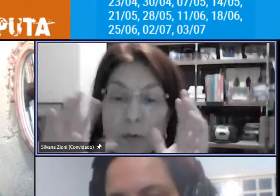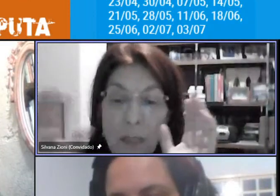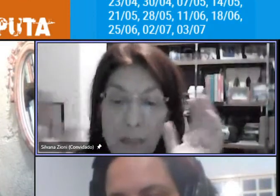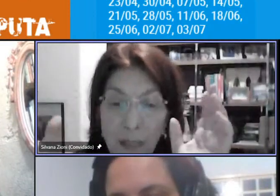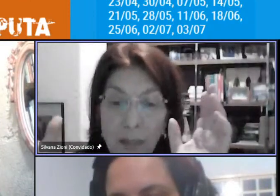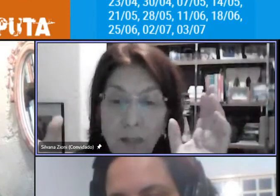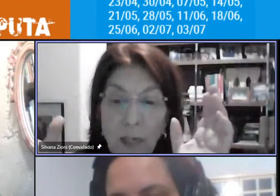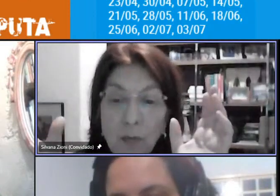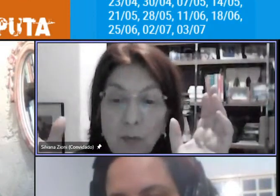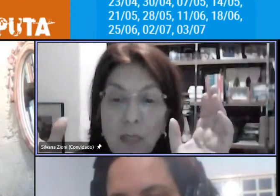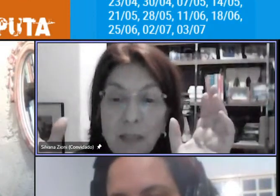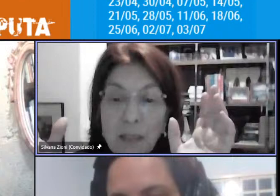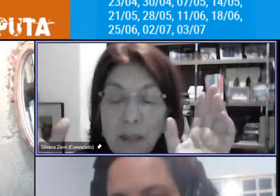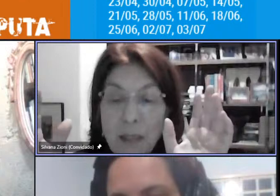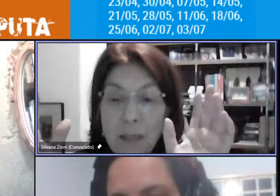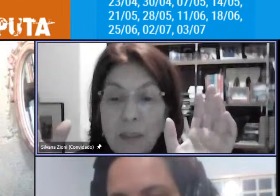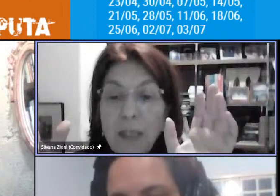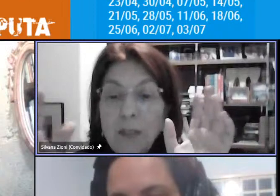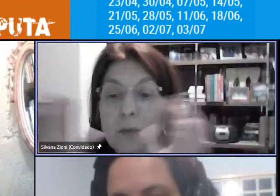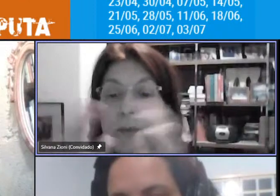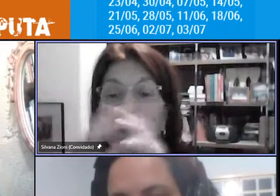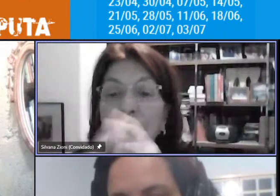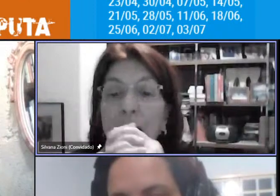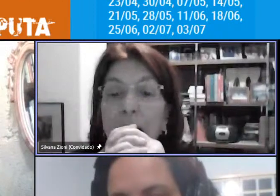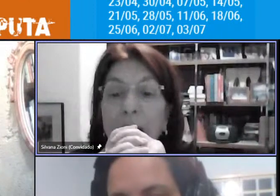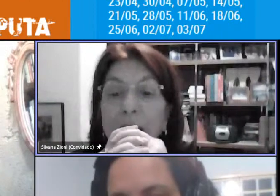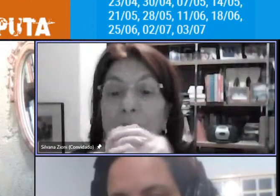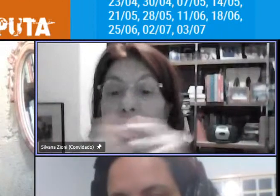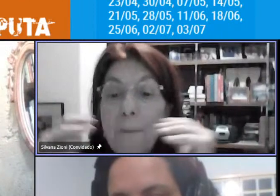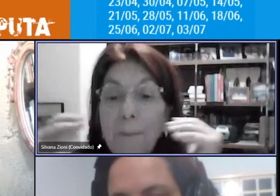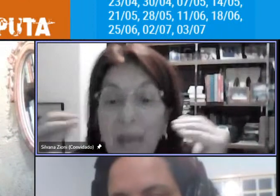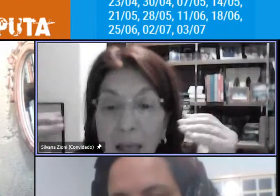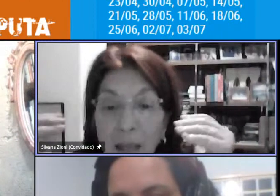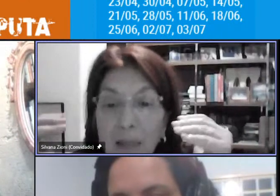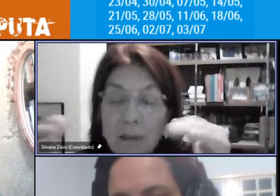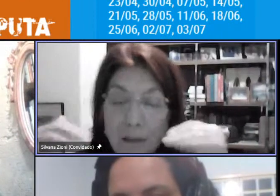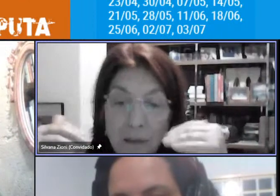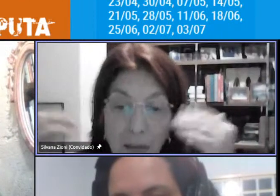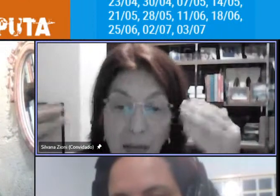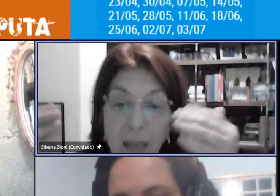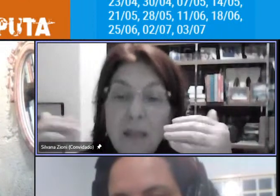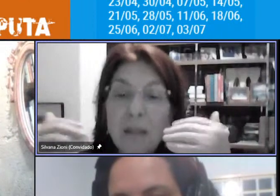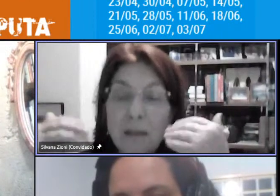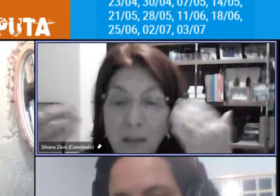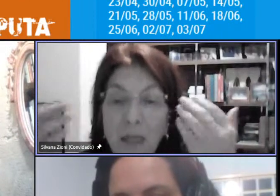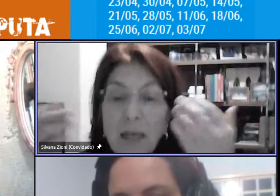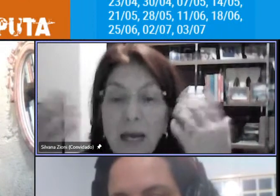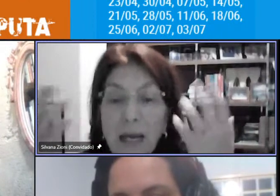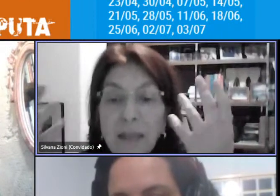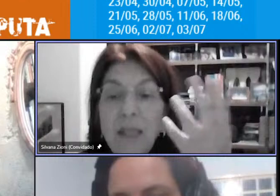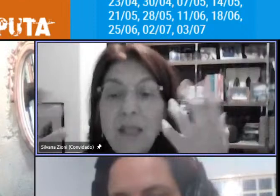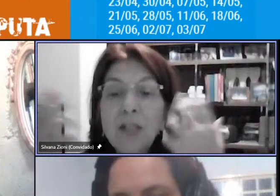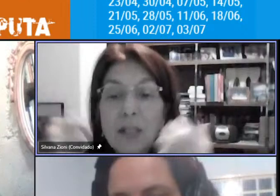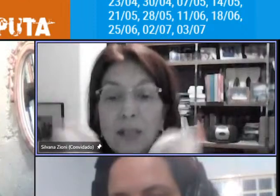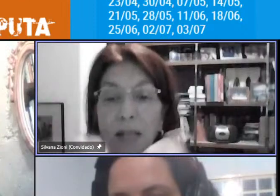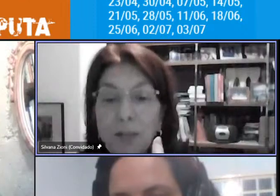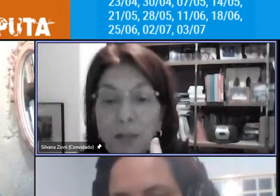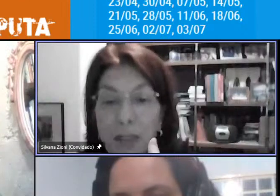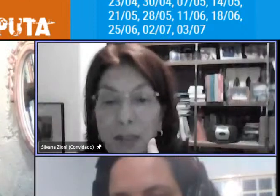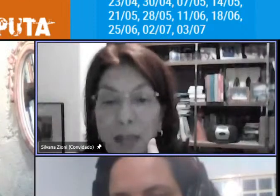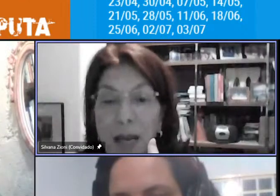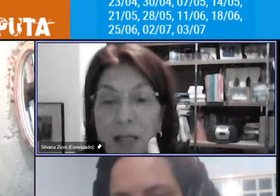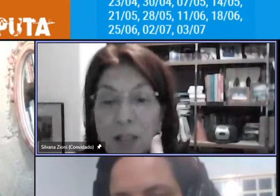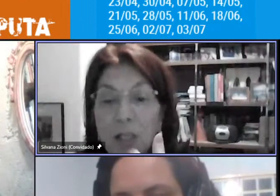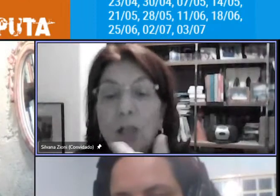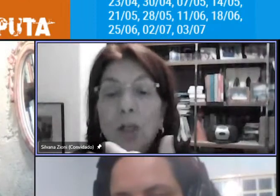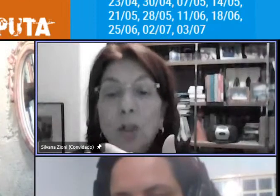que a urbanização está nos presentando que também tem características da